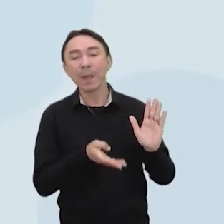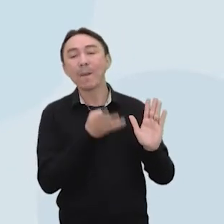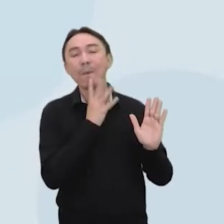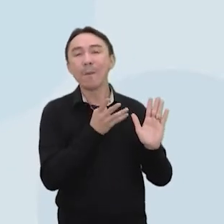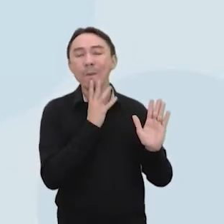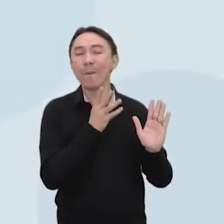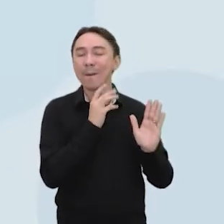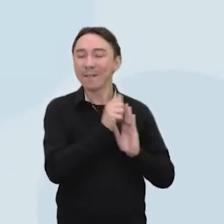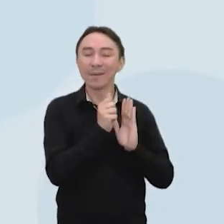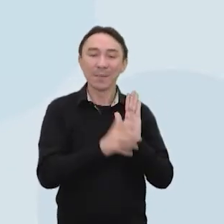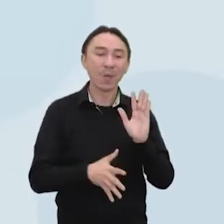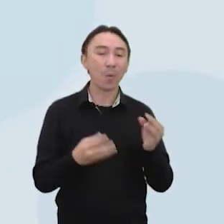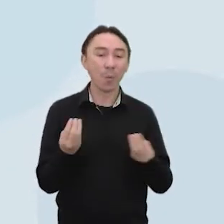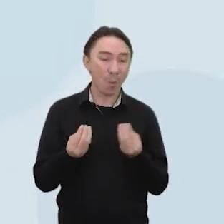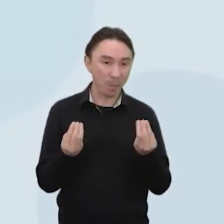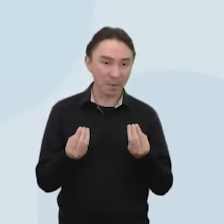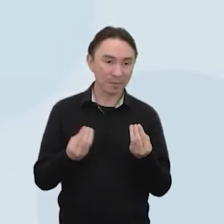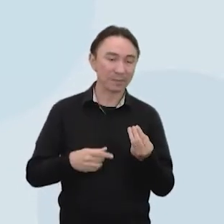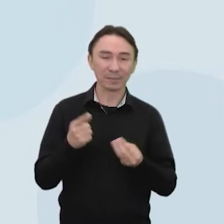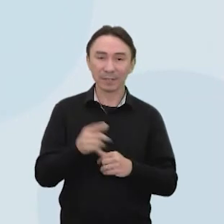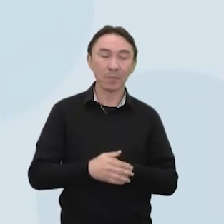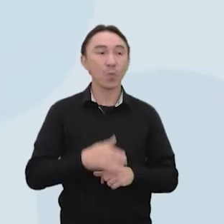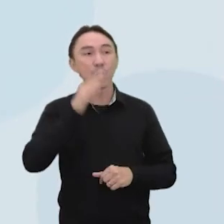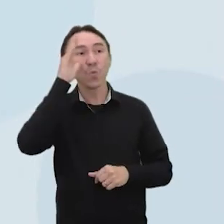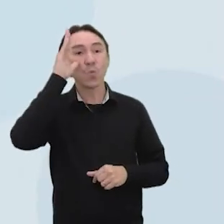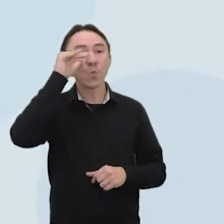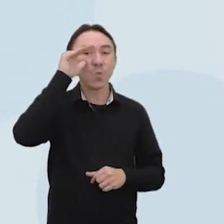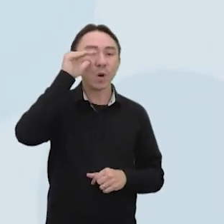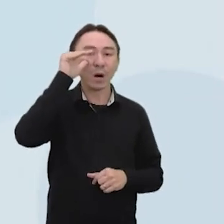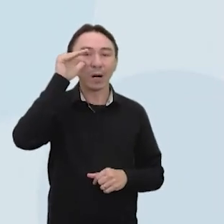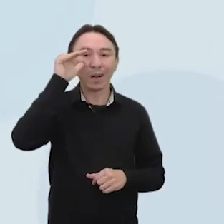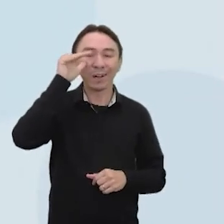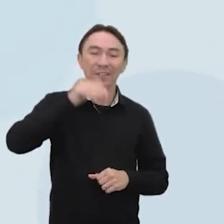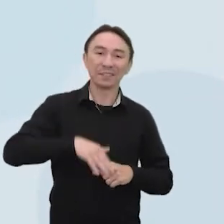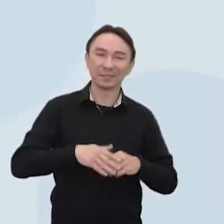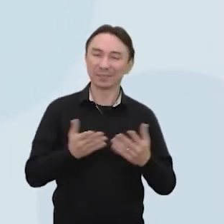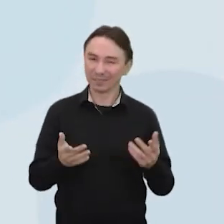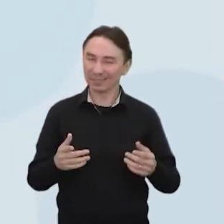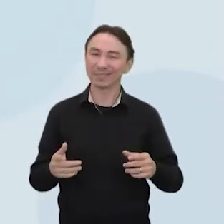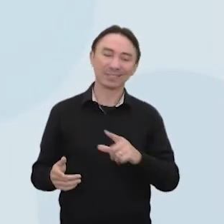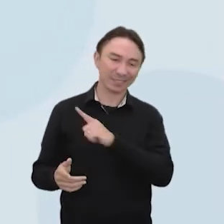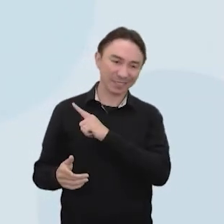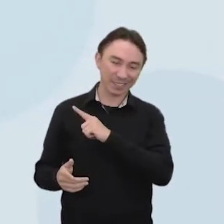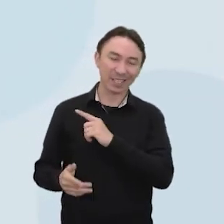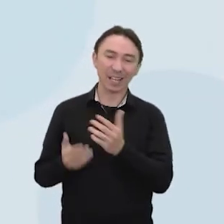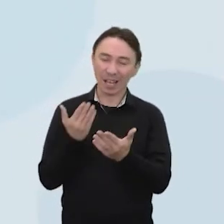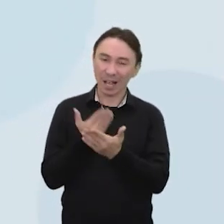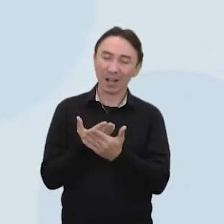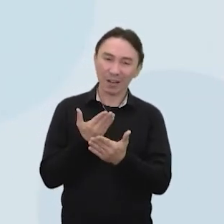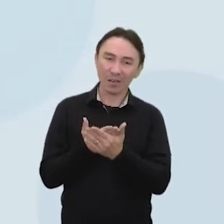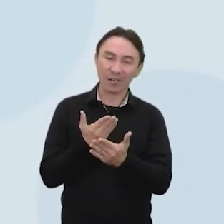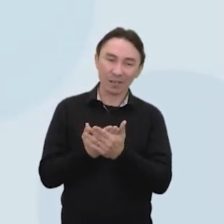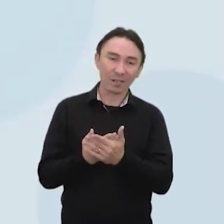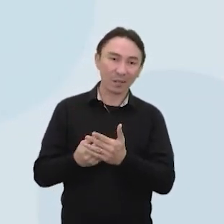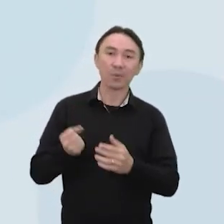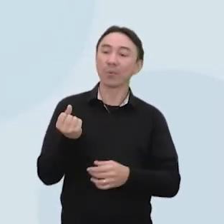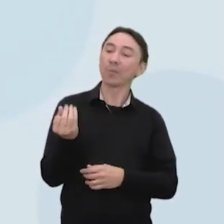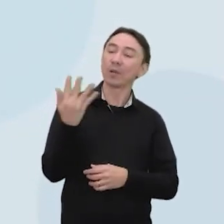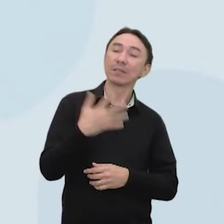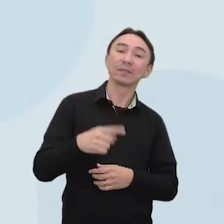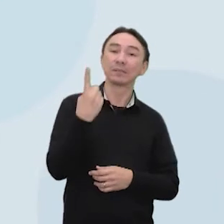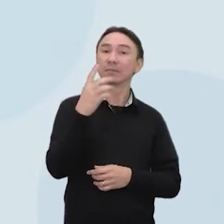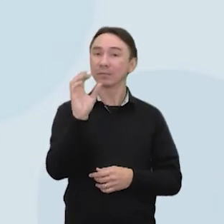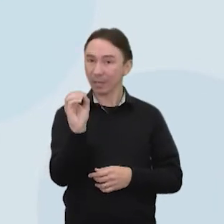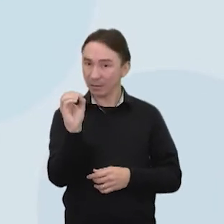aguçar a curiosidade de vocês sobre algumas coisas que nós vamos tratar ao longo dessas 10 aulas que faremos aí sobre esta